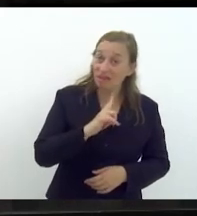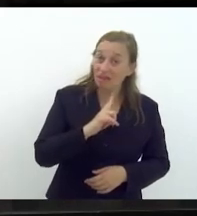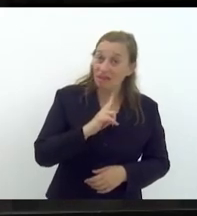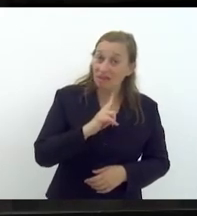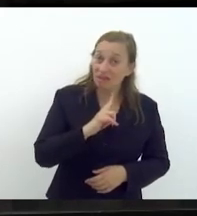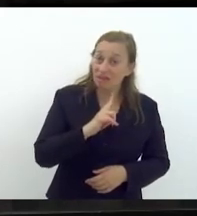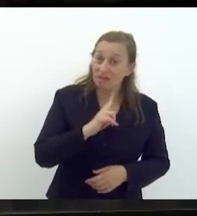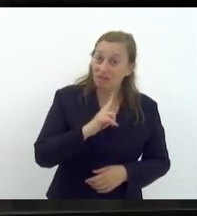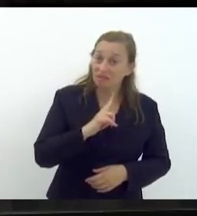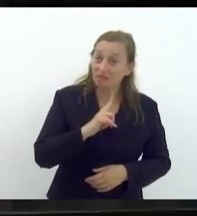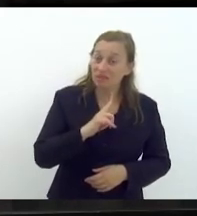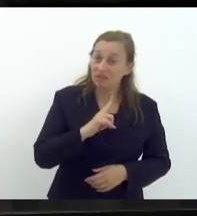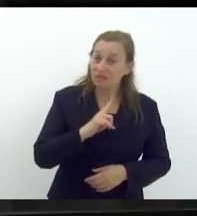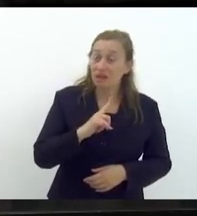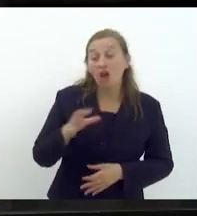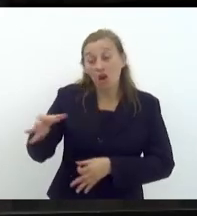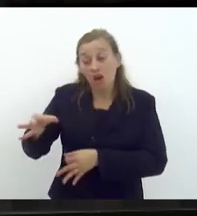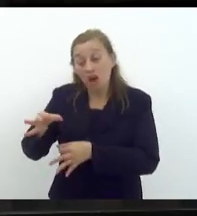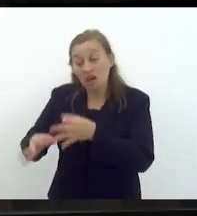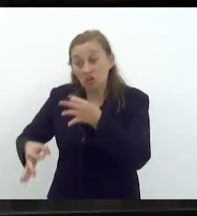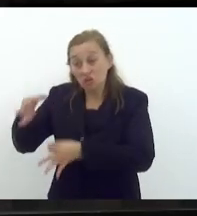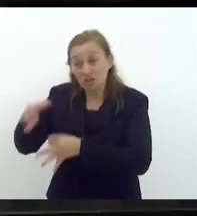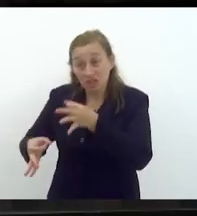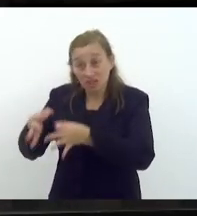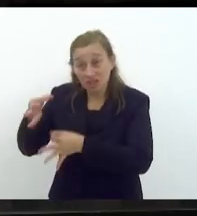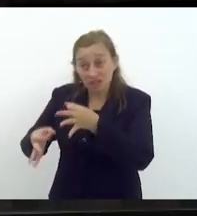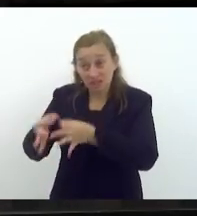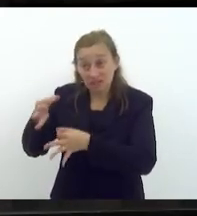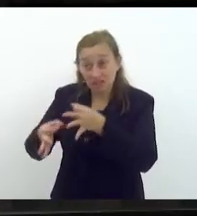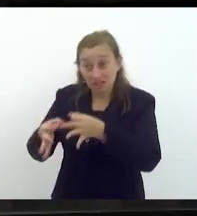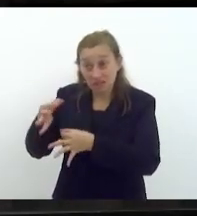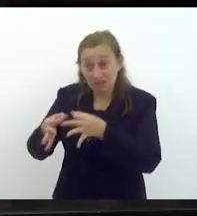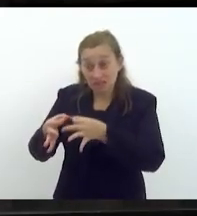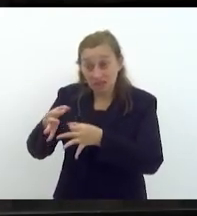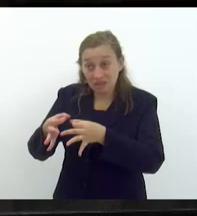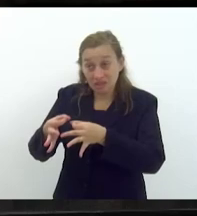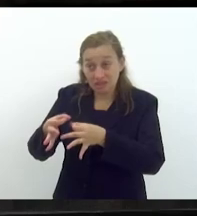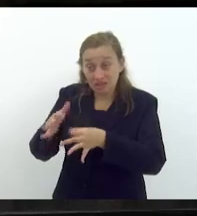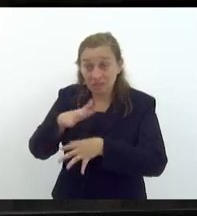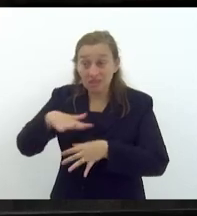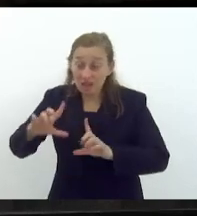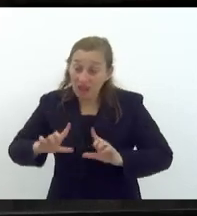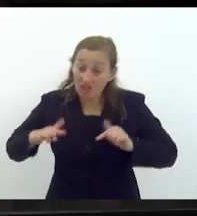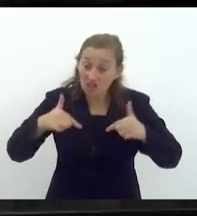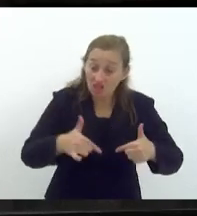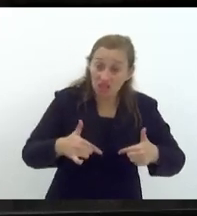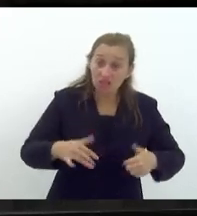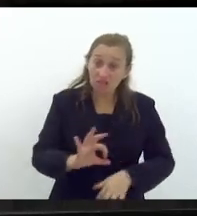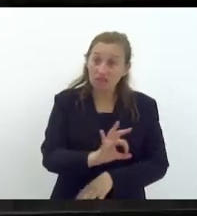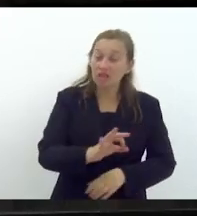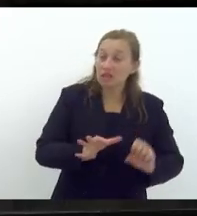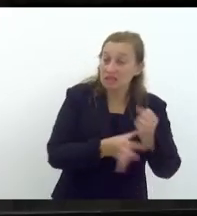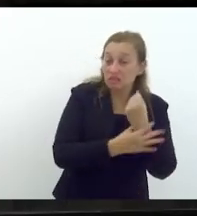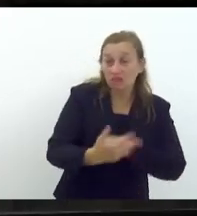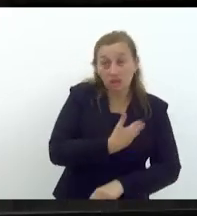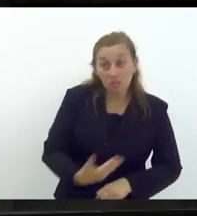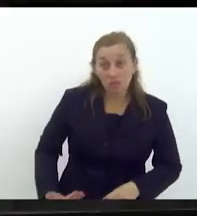dar uma retaguarda jurídica para a segurança pública. É responsabilidade do Senado, é responsabilidade do presidente,